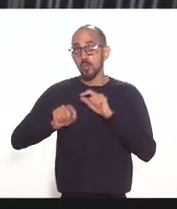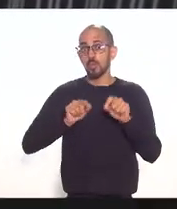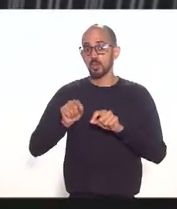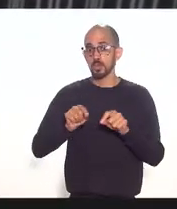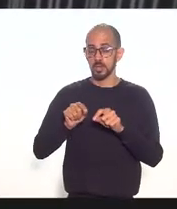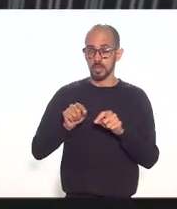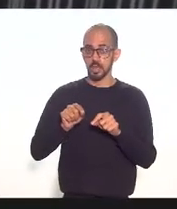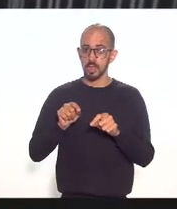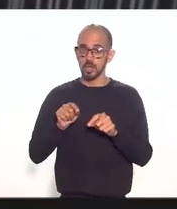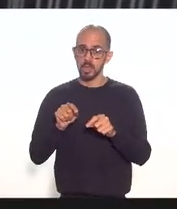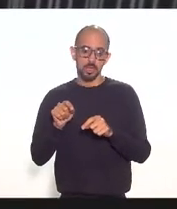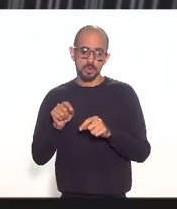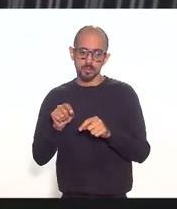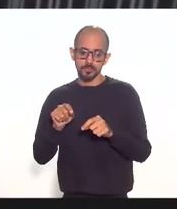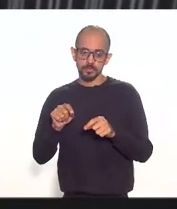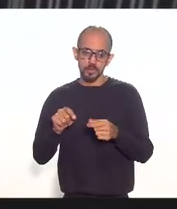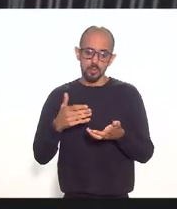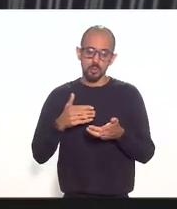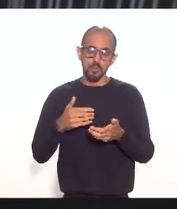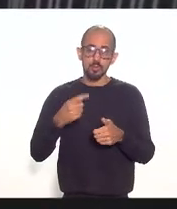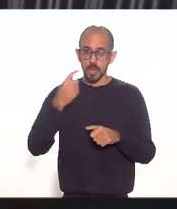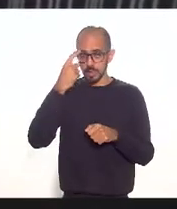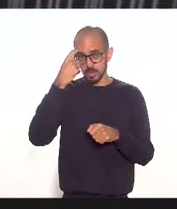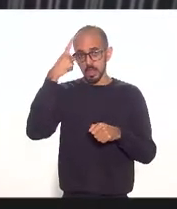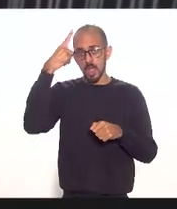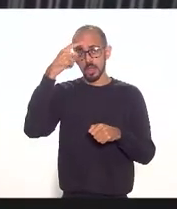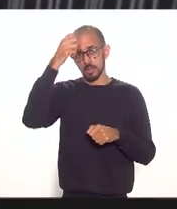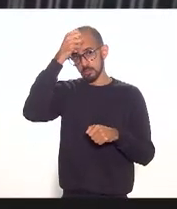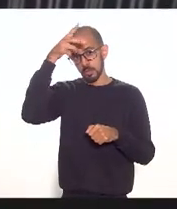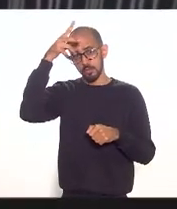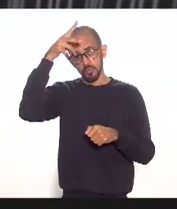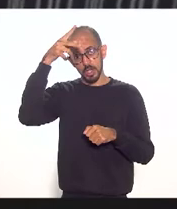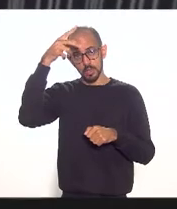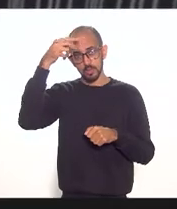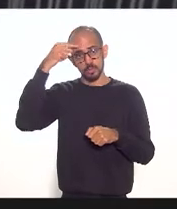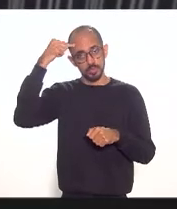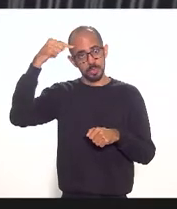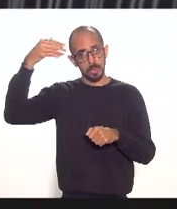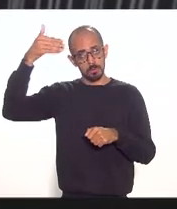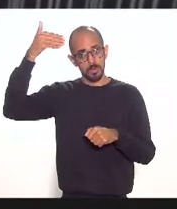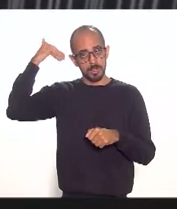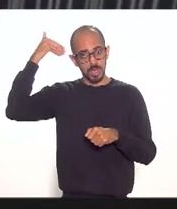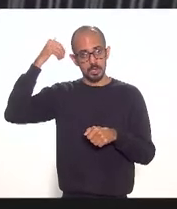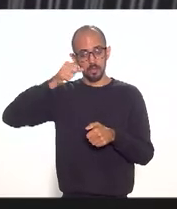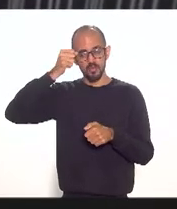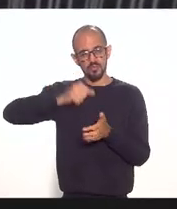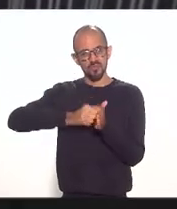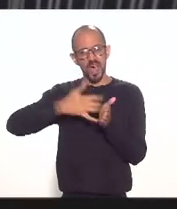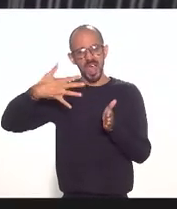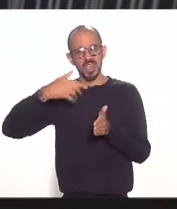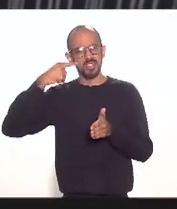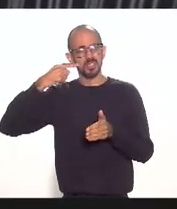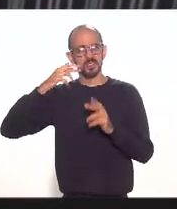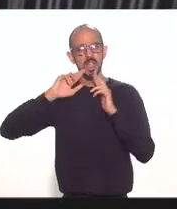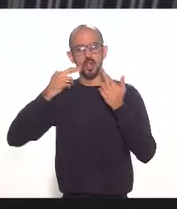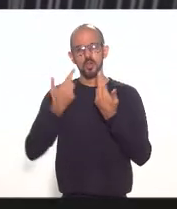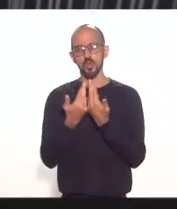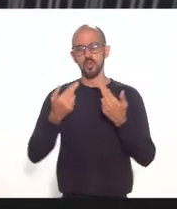iniciativa do prefeito na semana passada depois de várias reuniões com o governador e o